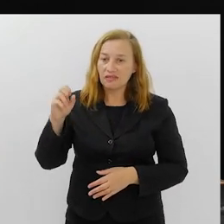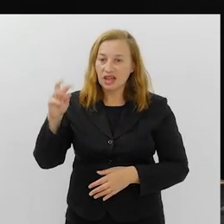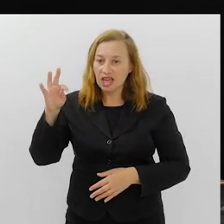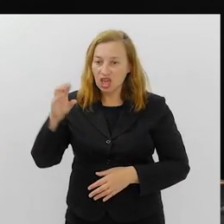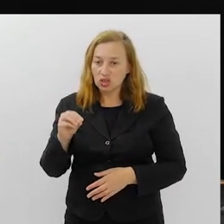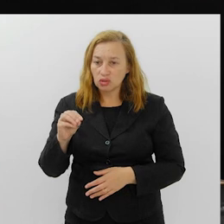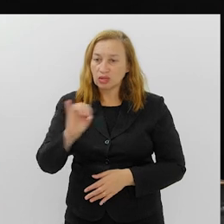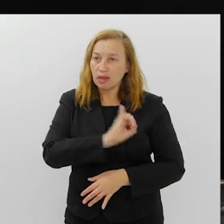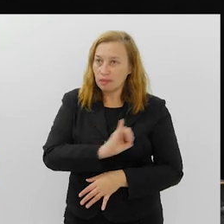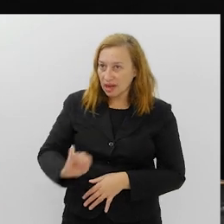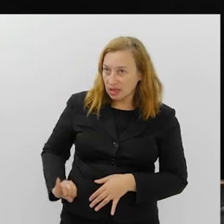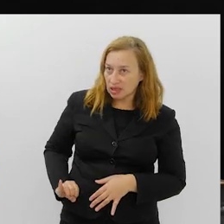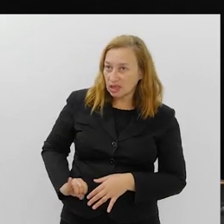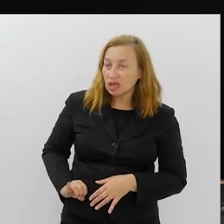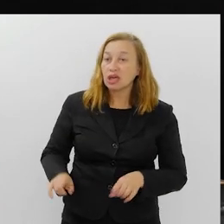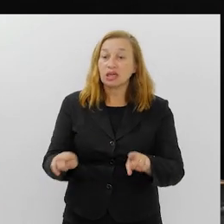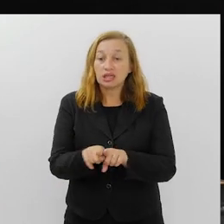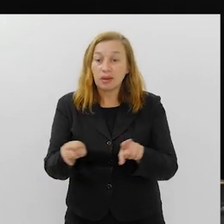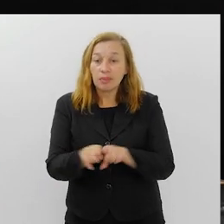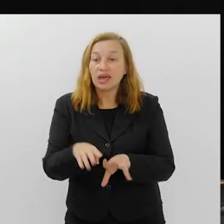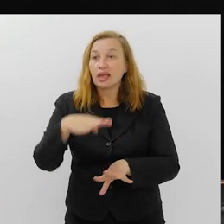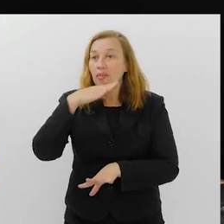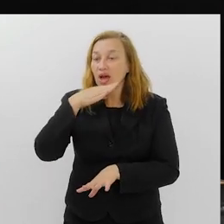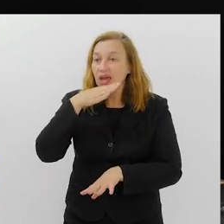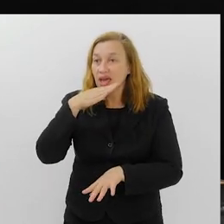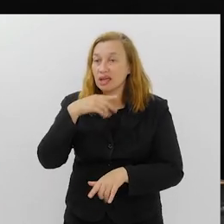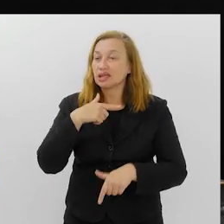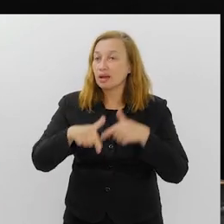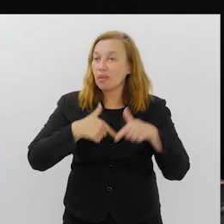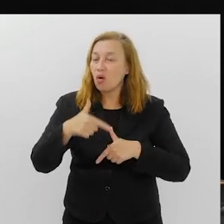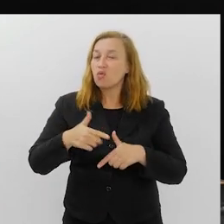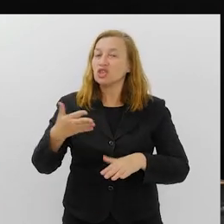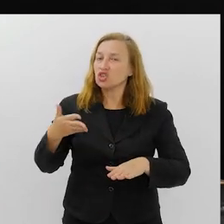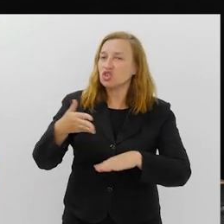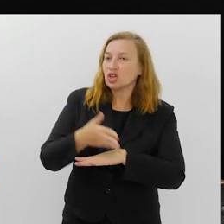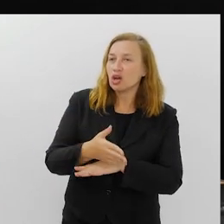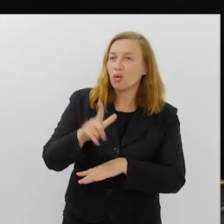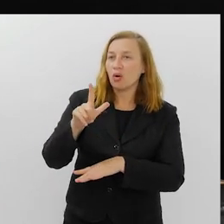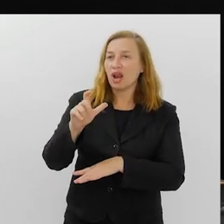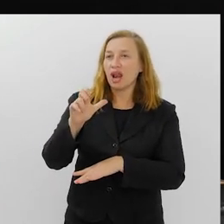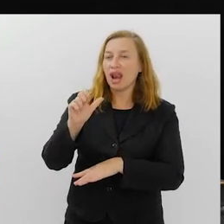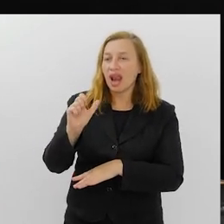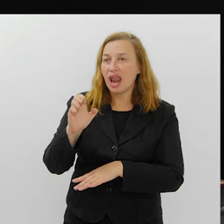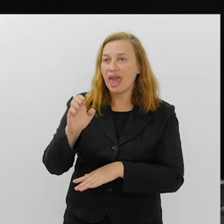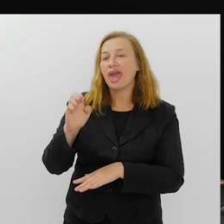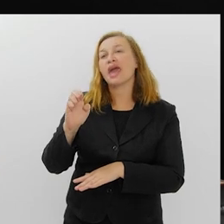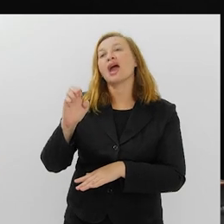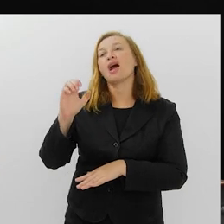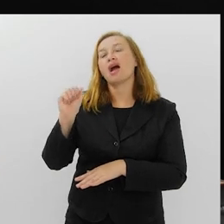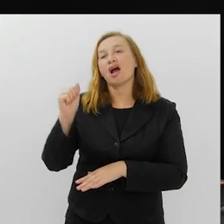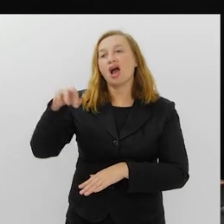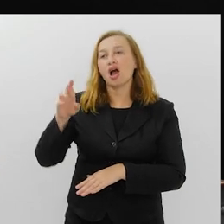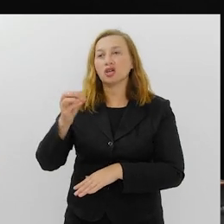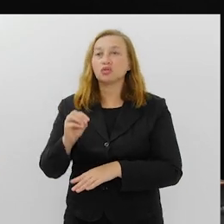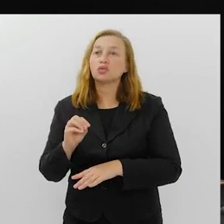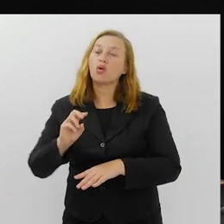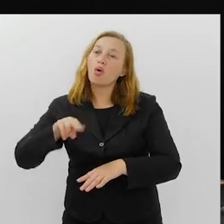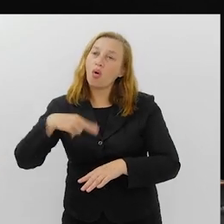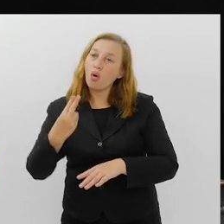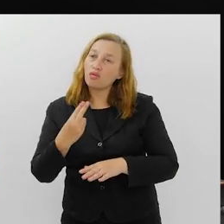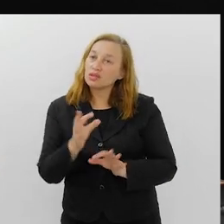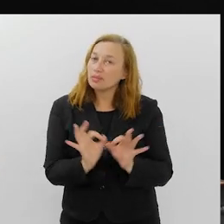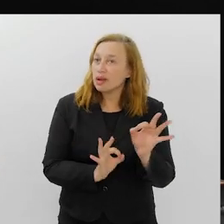Imperatriz Leopoldinense e fez História na Mangueira também? Você acha que isso chega com o Leandro Vieira ou isso foi sendo desenhado até